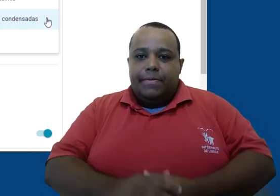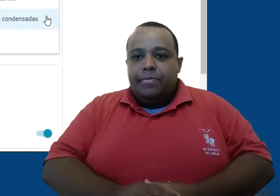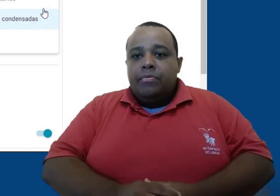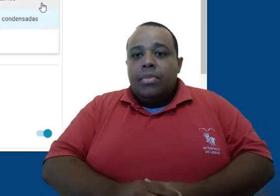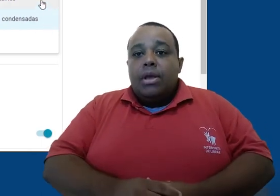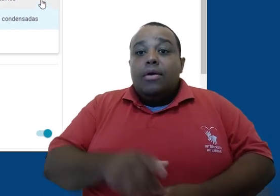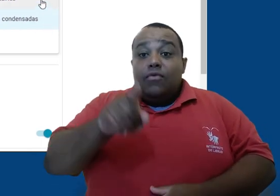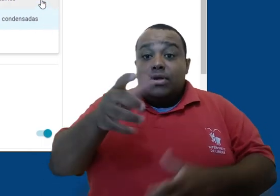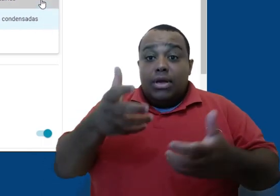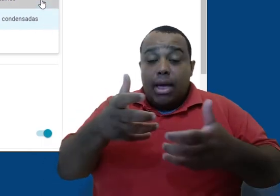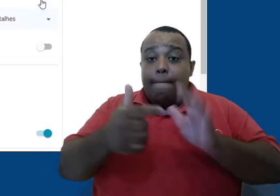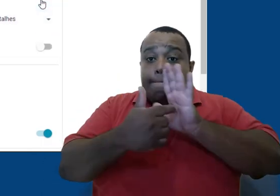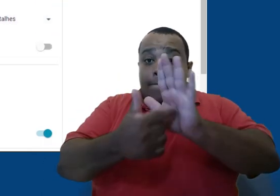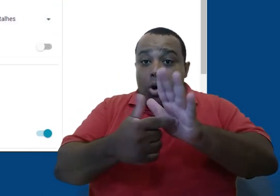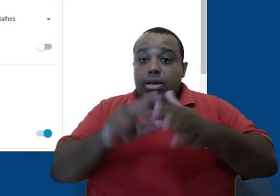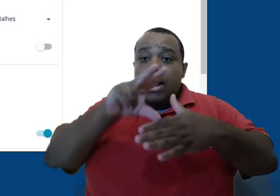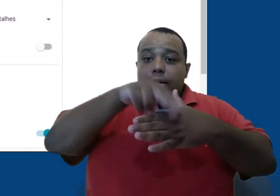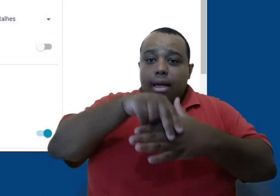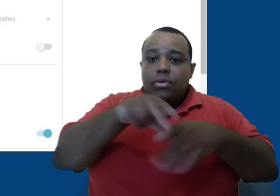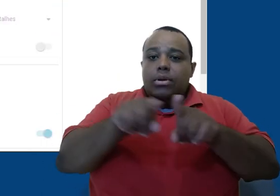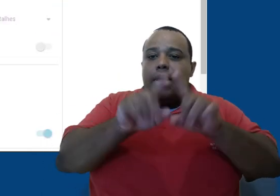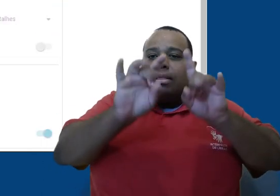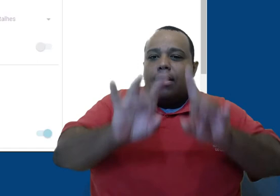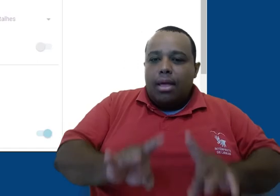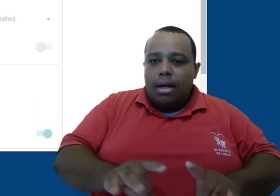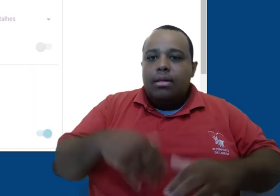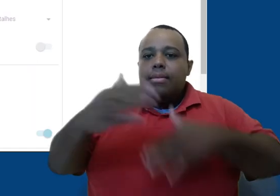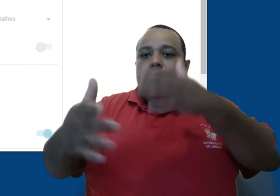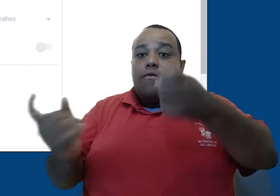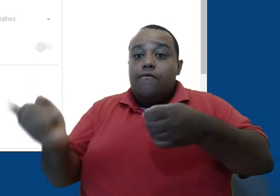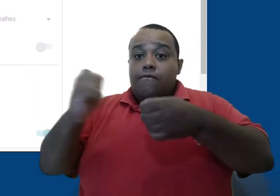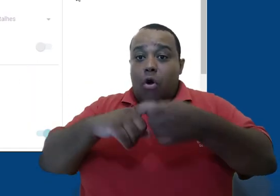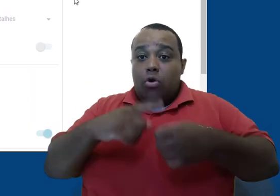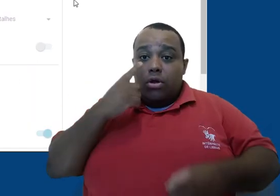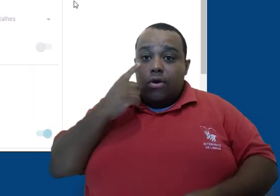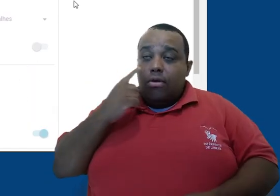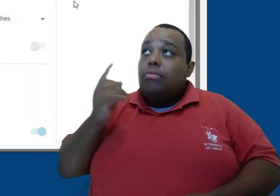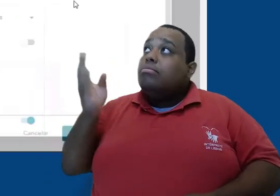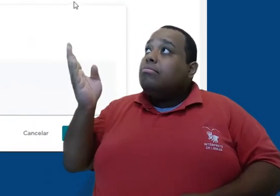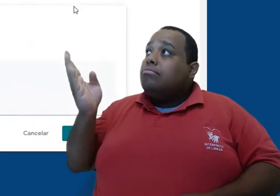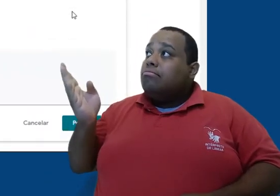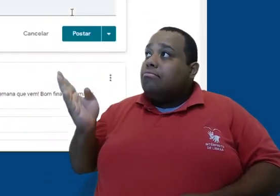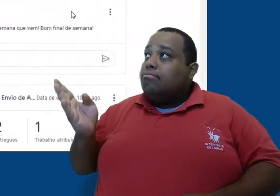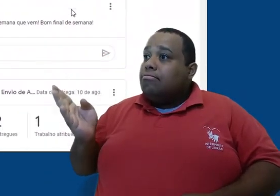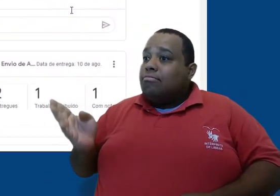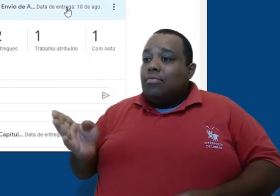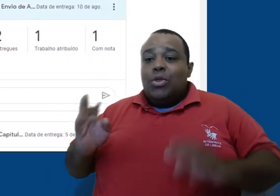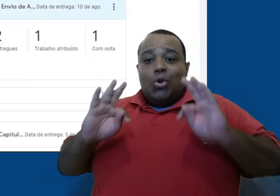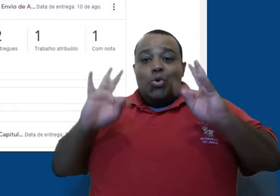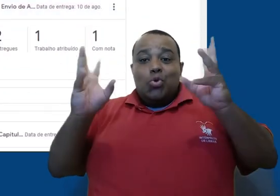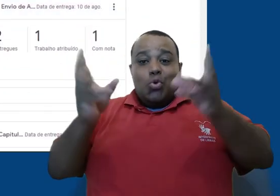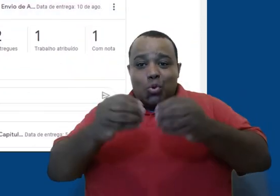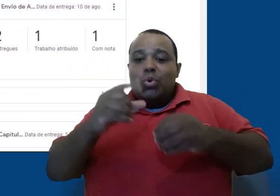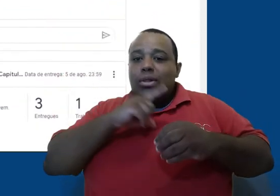selecionarmos a opção Mostrar anexos e detalhes e voltarmos ao nosso mural, Podemos perceber que todas as notificações de materiais e